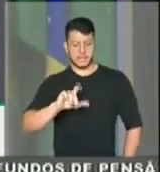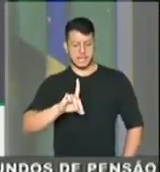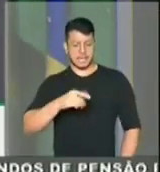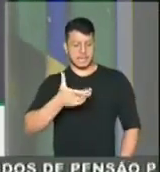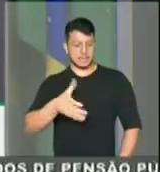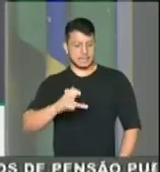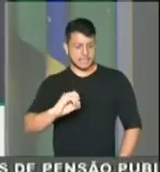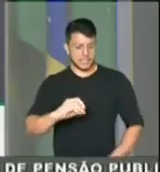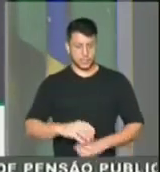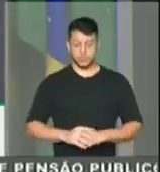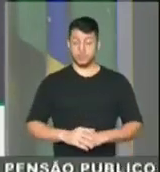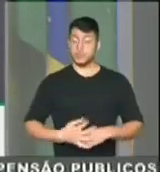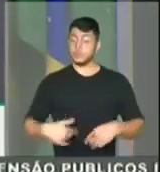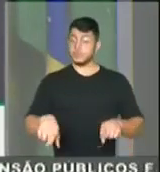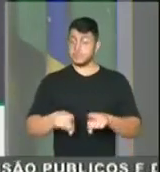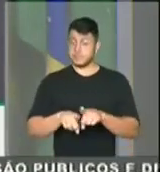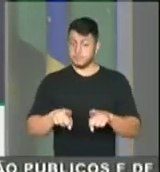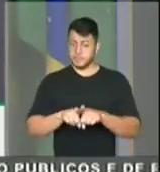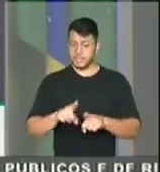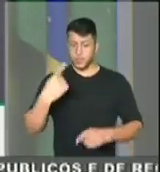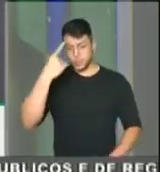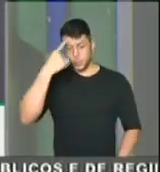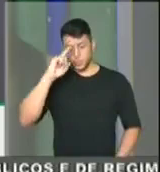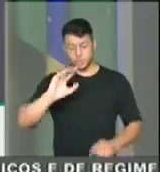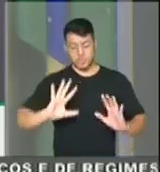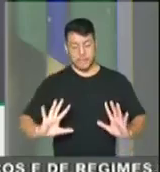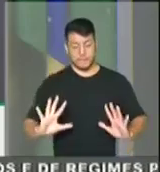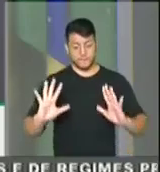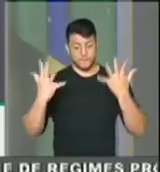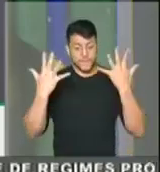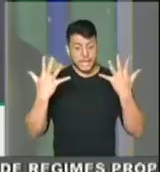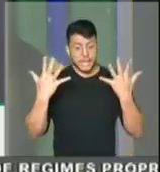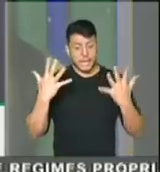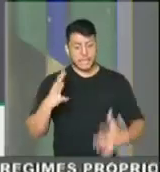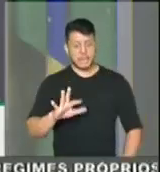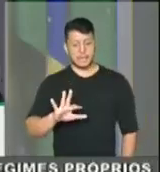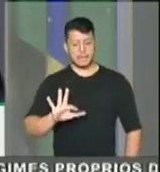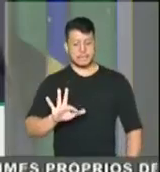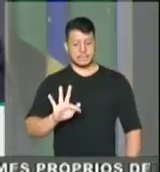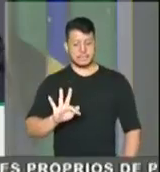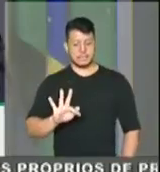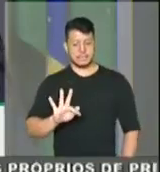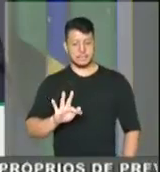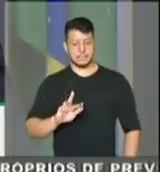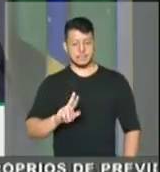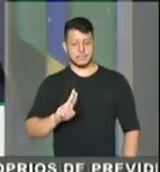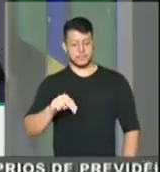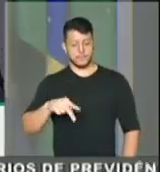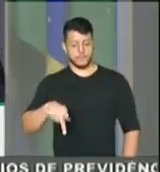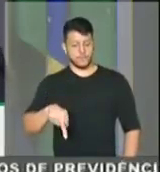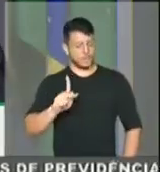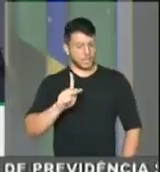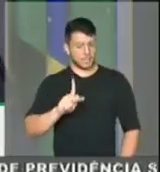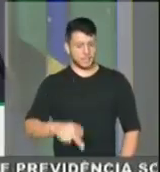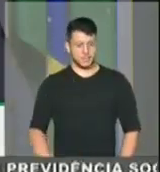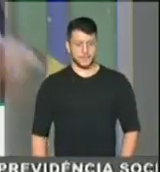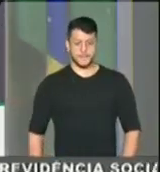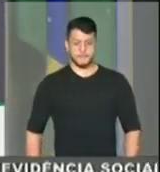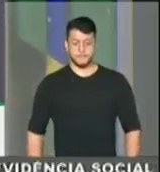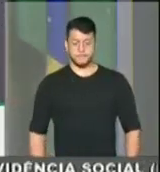patrocinado pelos vagabundos do tráfico. Não,